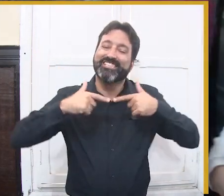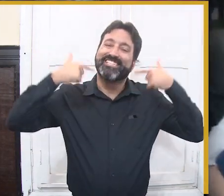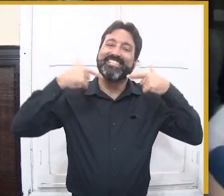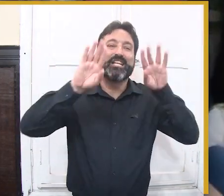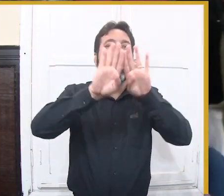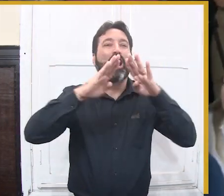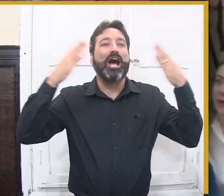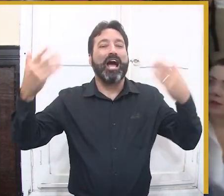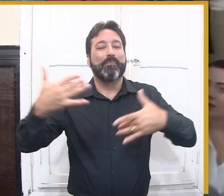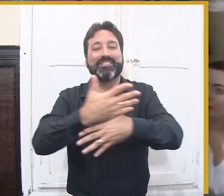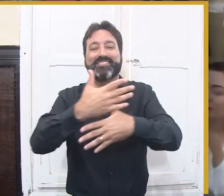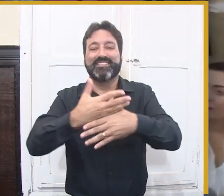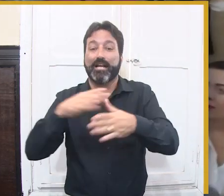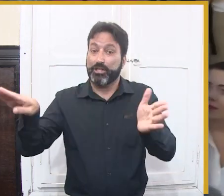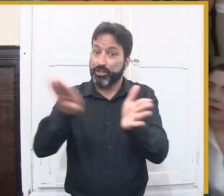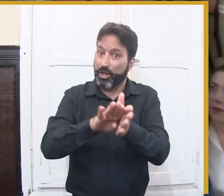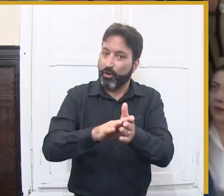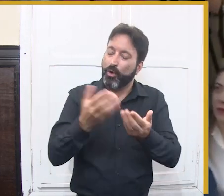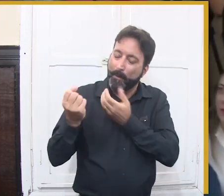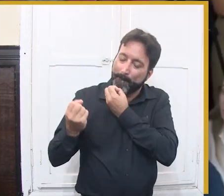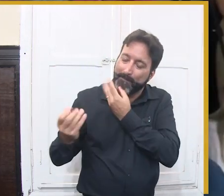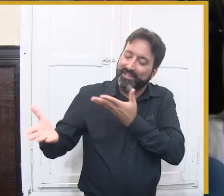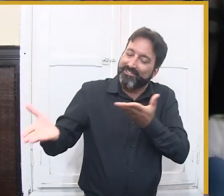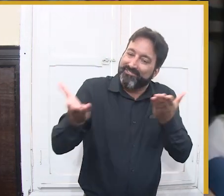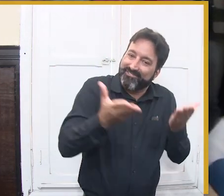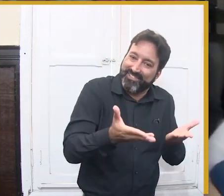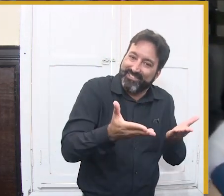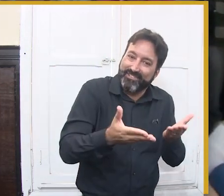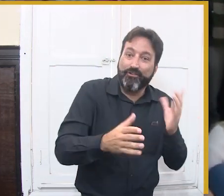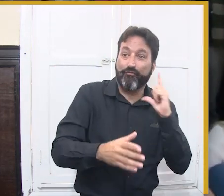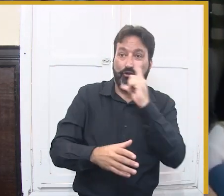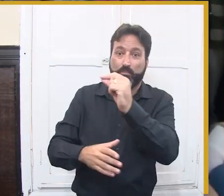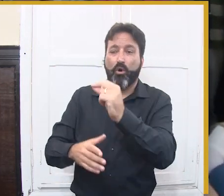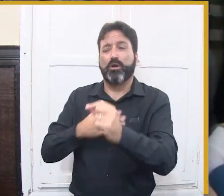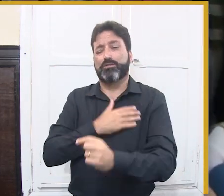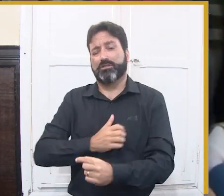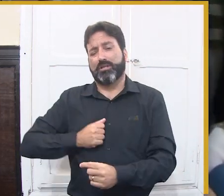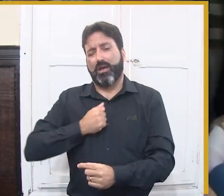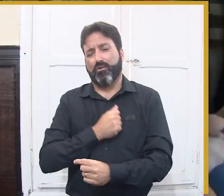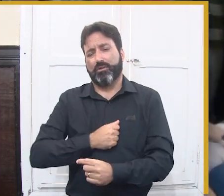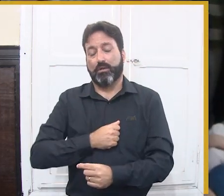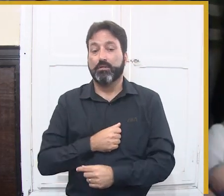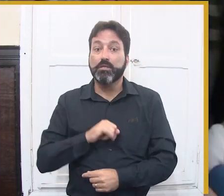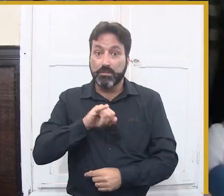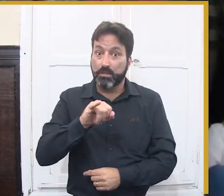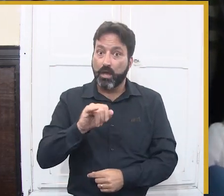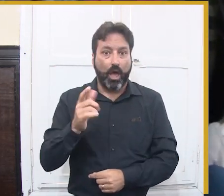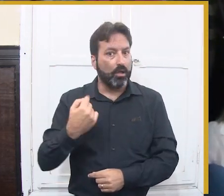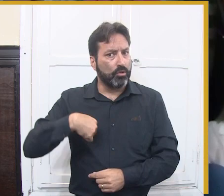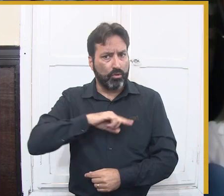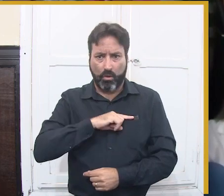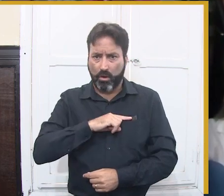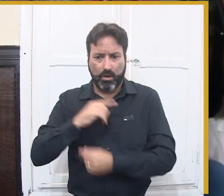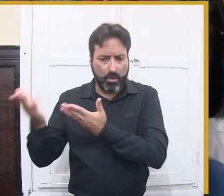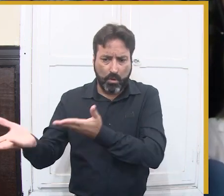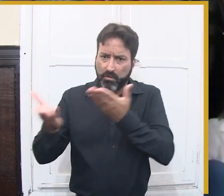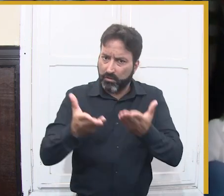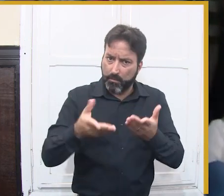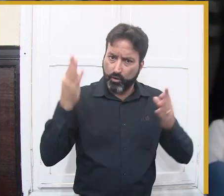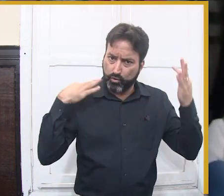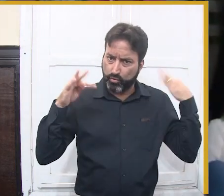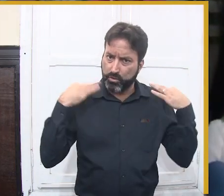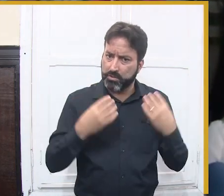acesso prioritário. Afinal de contas, como disse o poeta Ronaldo Campina Grande sorrindo, abre as portas da cidade